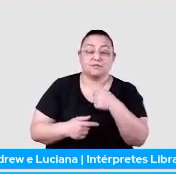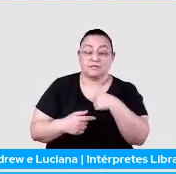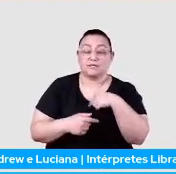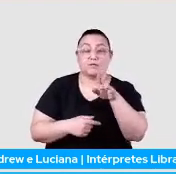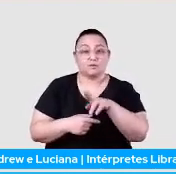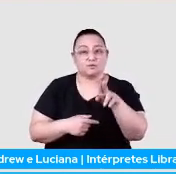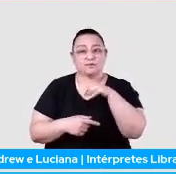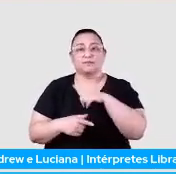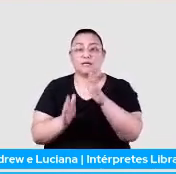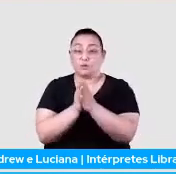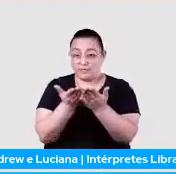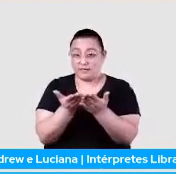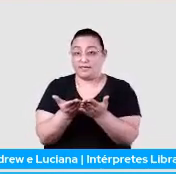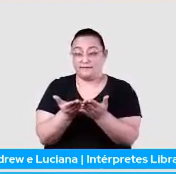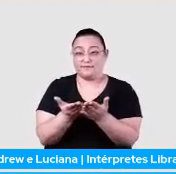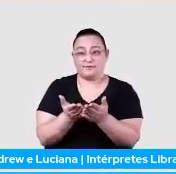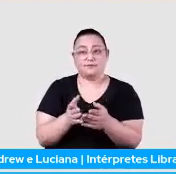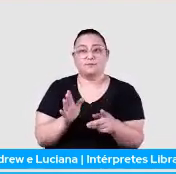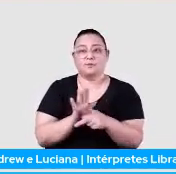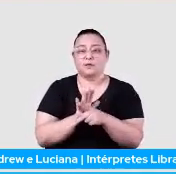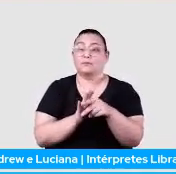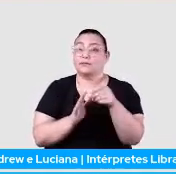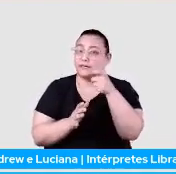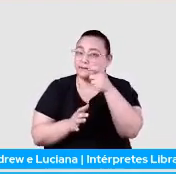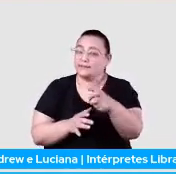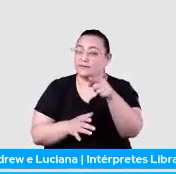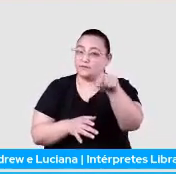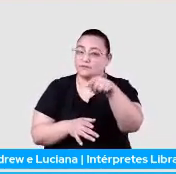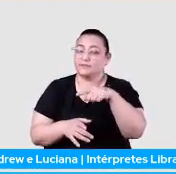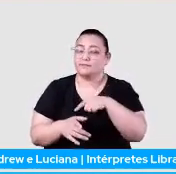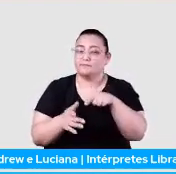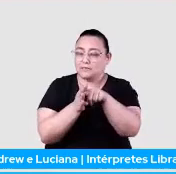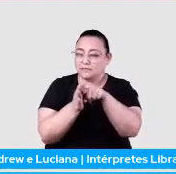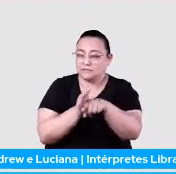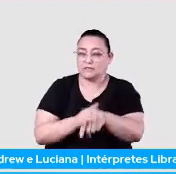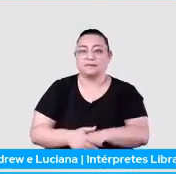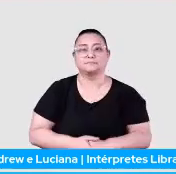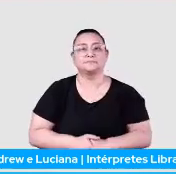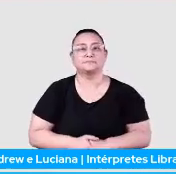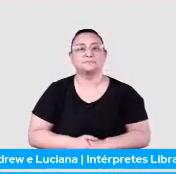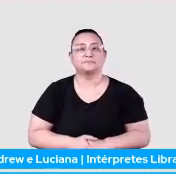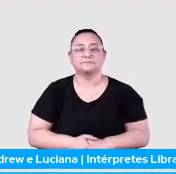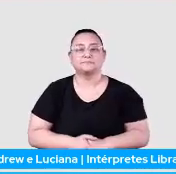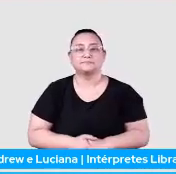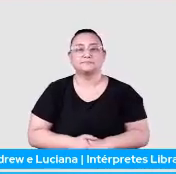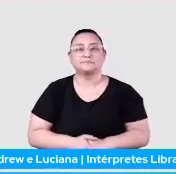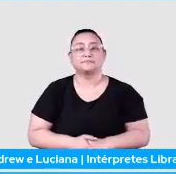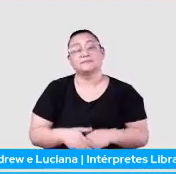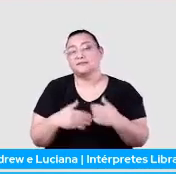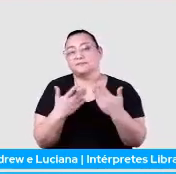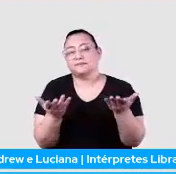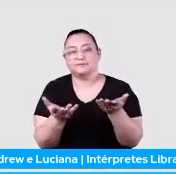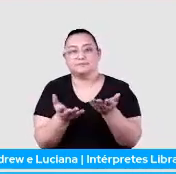esse livro aqui que é o Amboa, vocês darem uma olhada nele depois, muito bom, muito bom, e é isso.